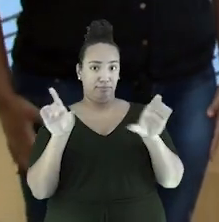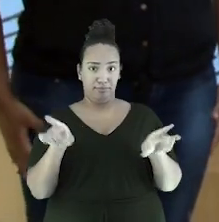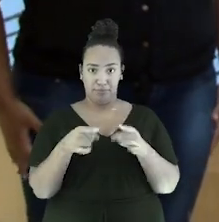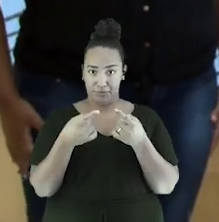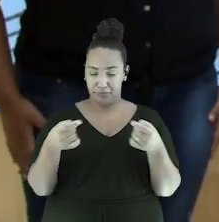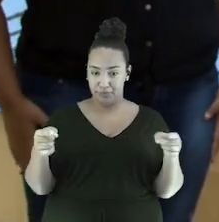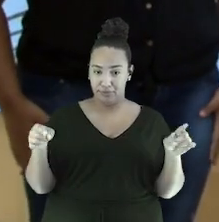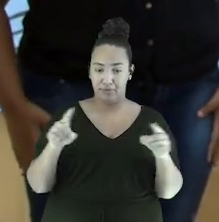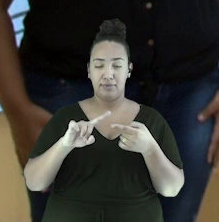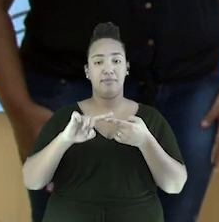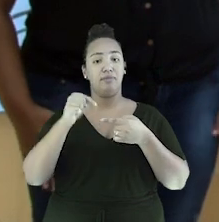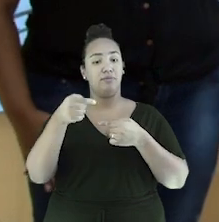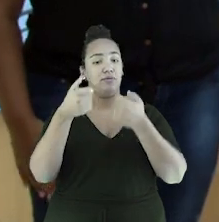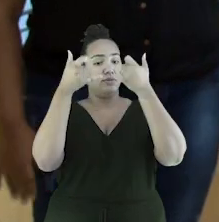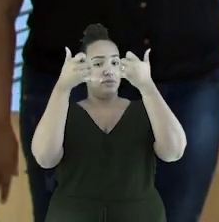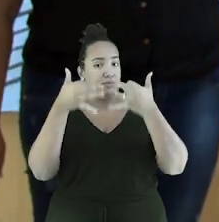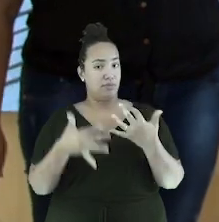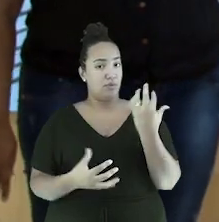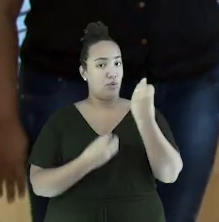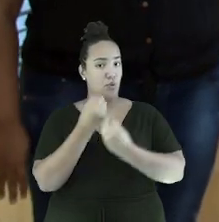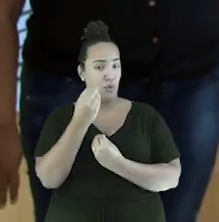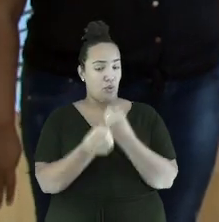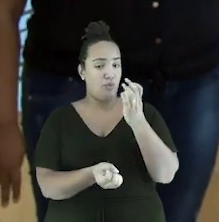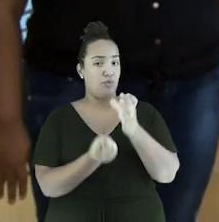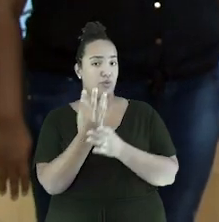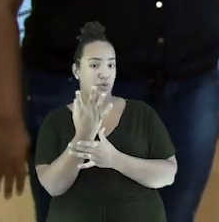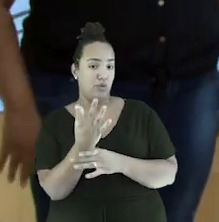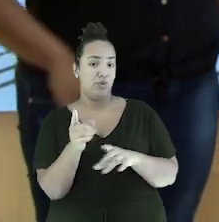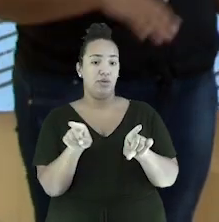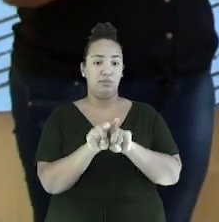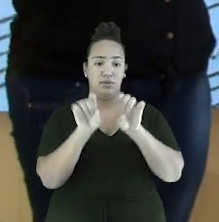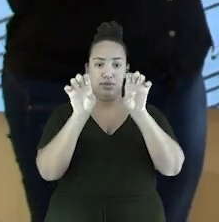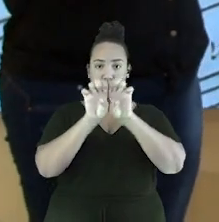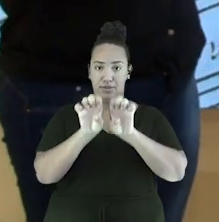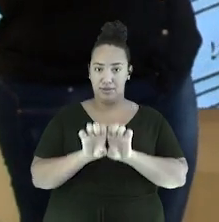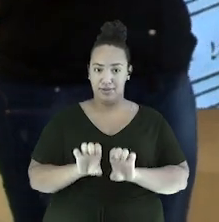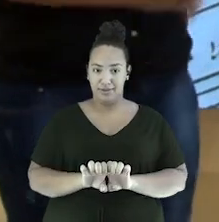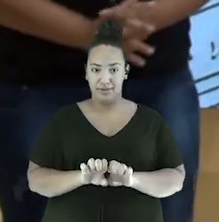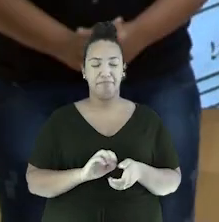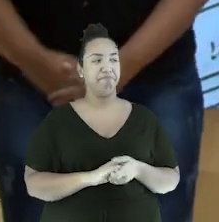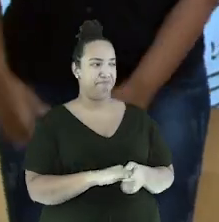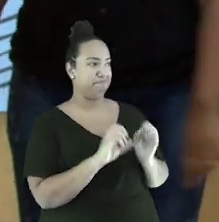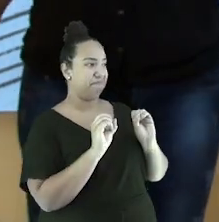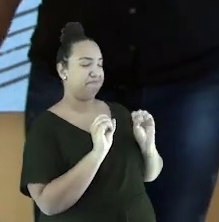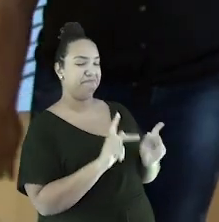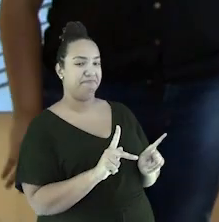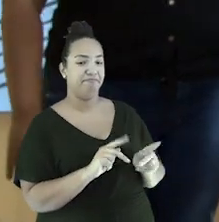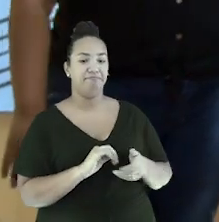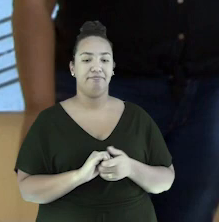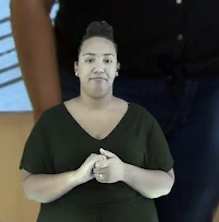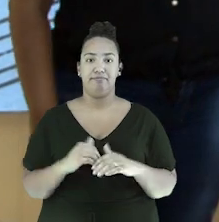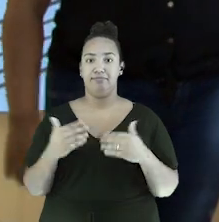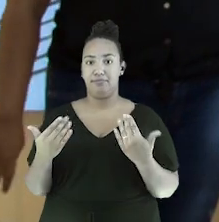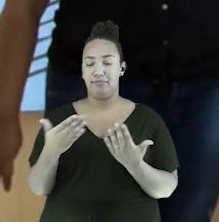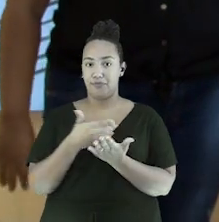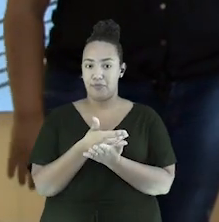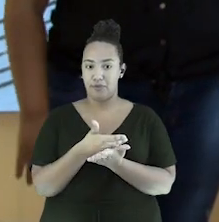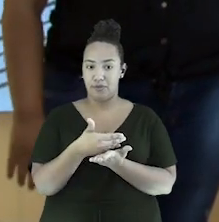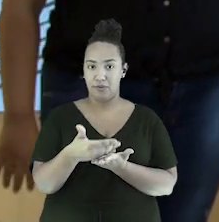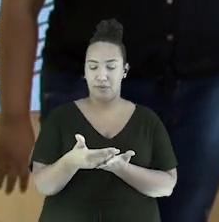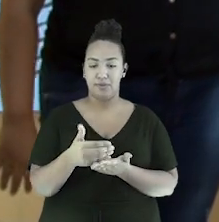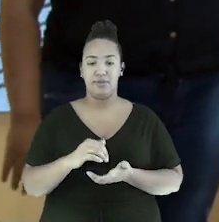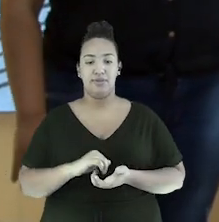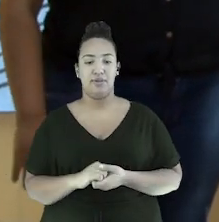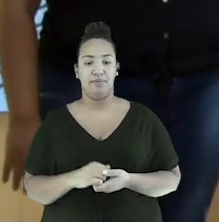depois eu vou explicar para o pessoal como é que ela foi feita e como é a estrutura. Beleza? Certo, ansiosa. Então vamos começar com o refrão?